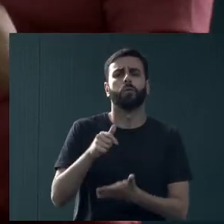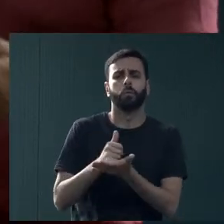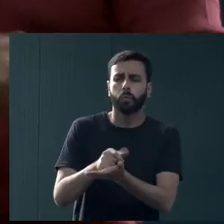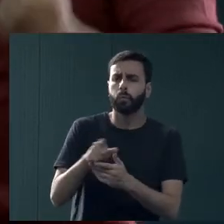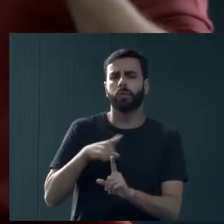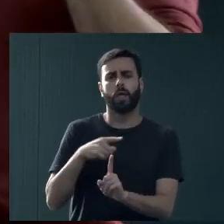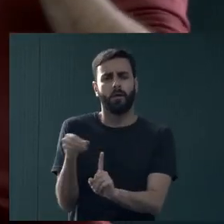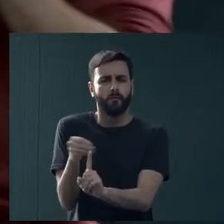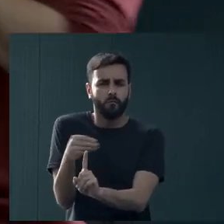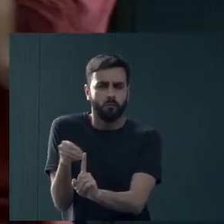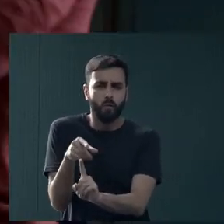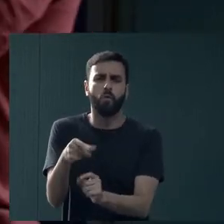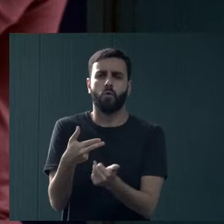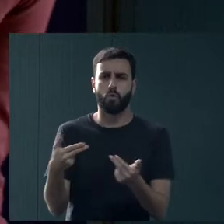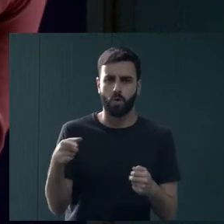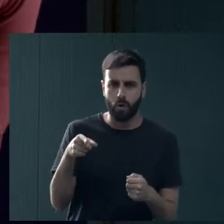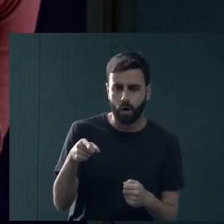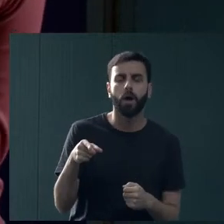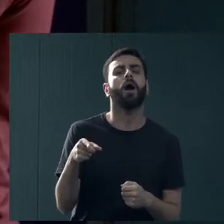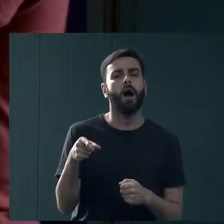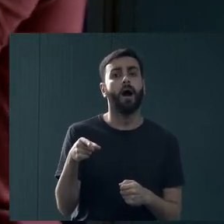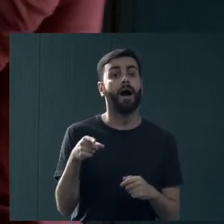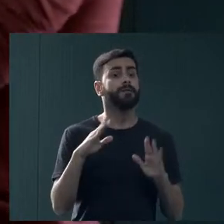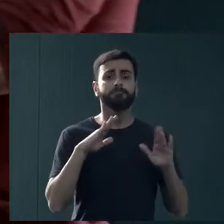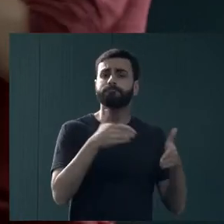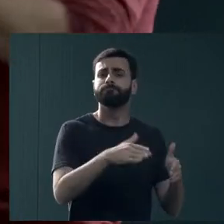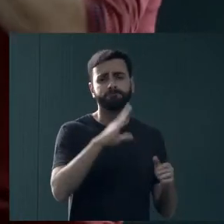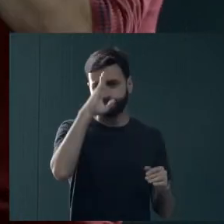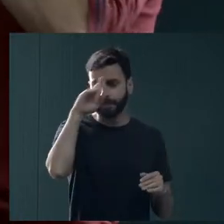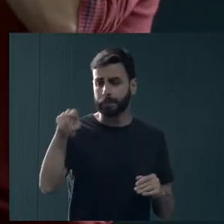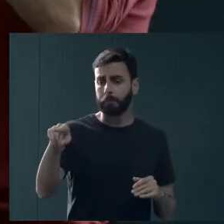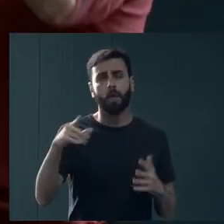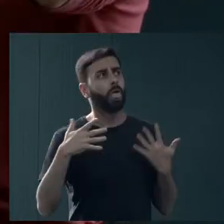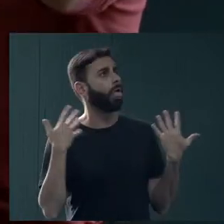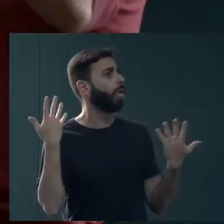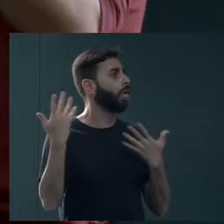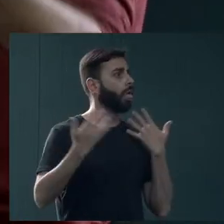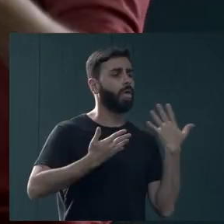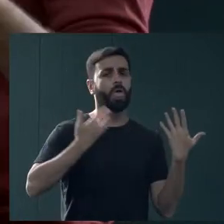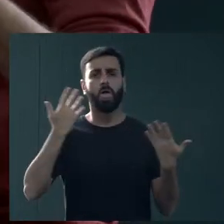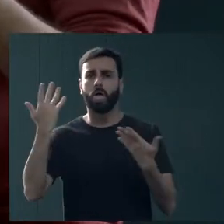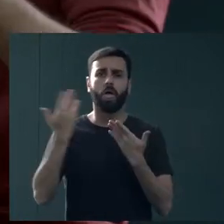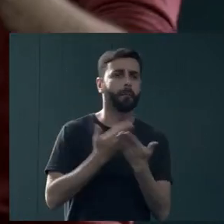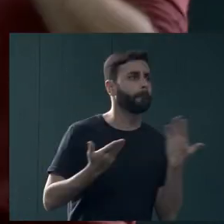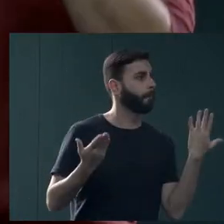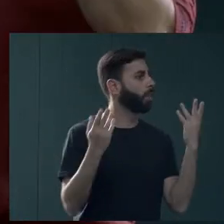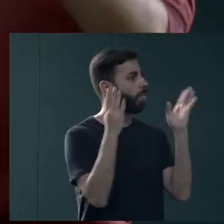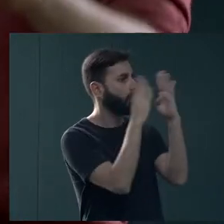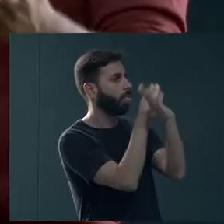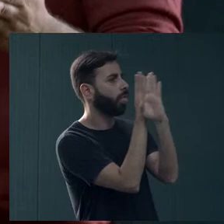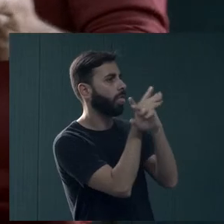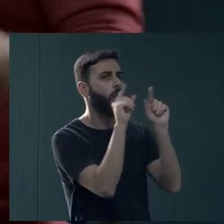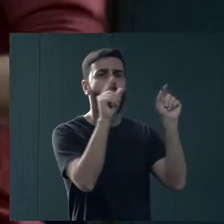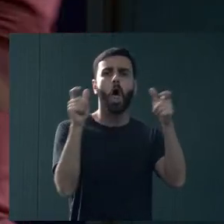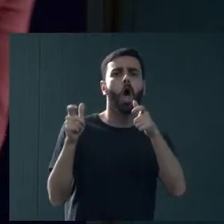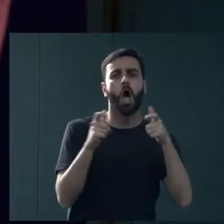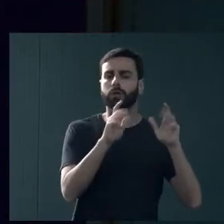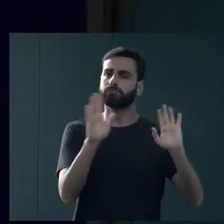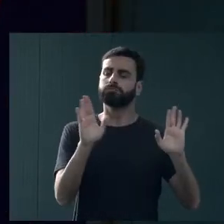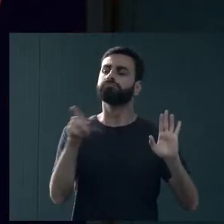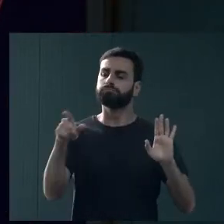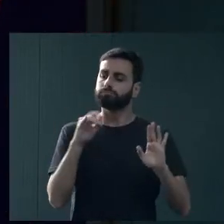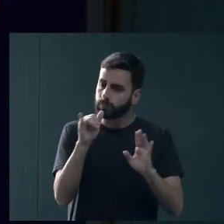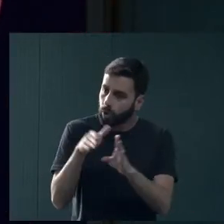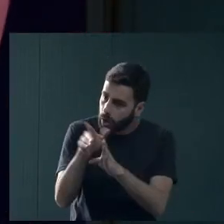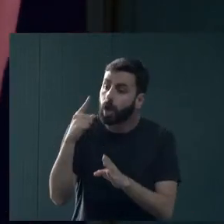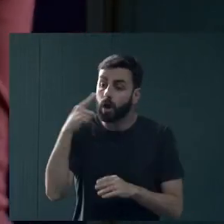de vulnerabilidade socioeconômica, o serviço de referência, para o menino não ficar, entre aspas, sambando na universidade para todos os lados, é